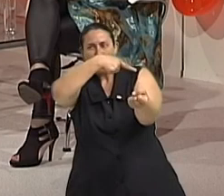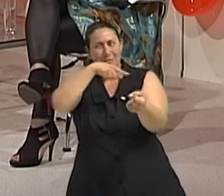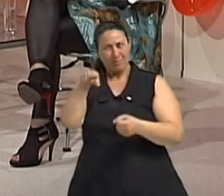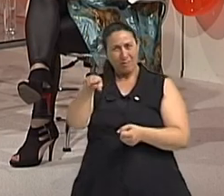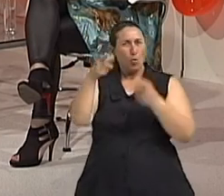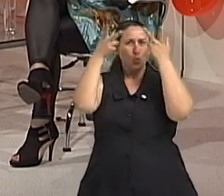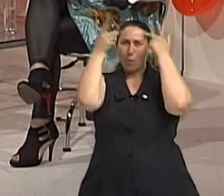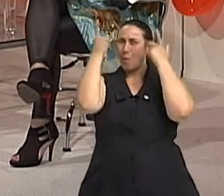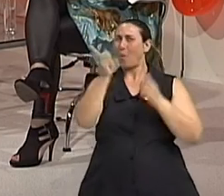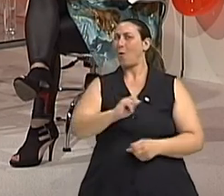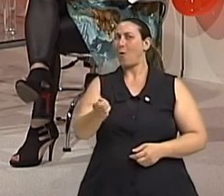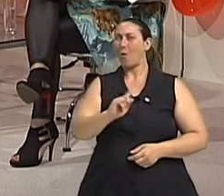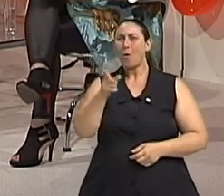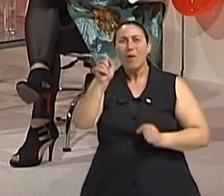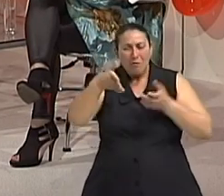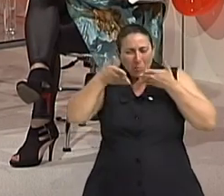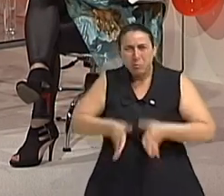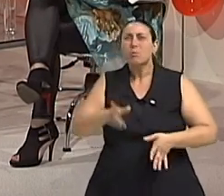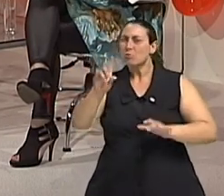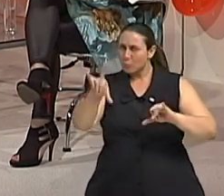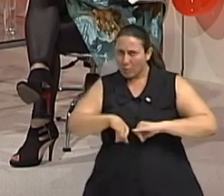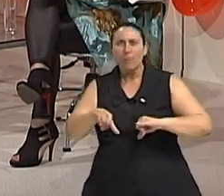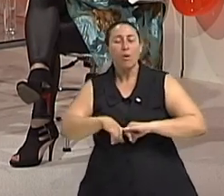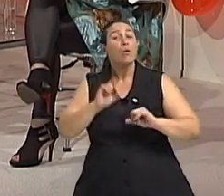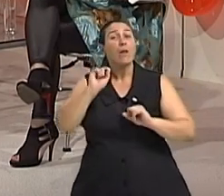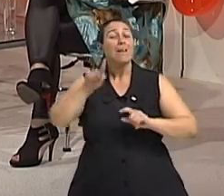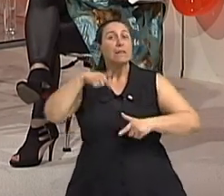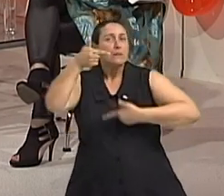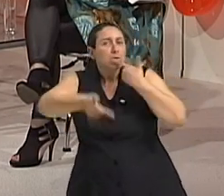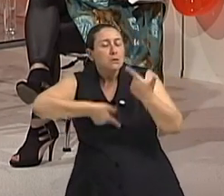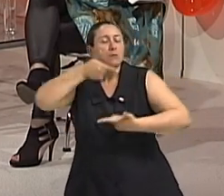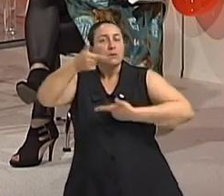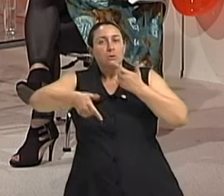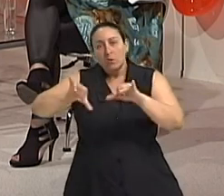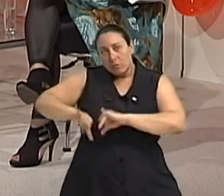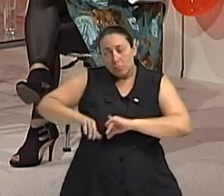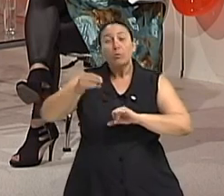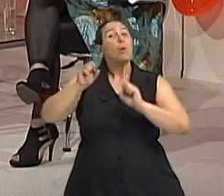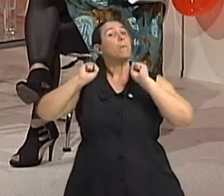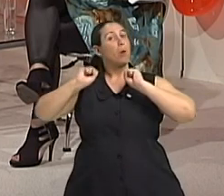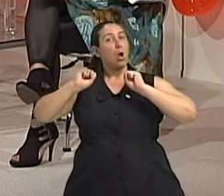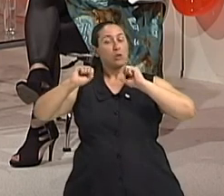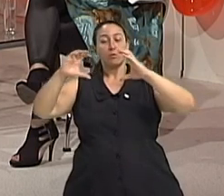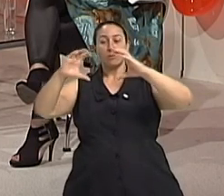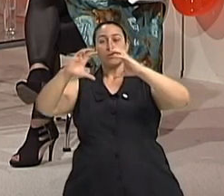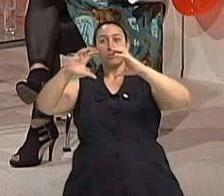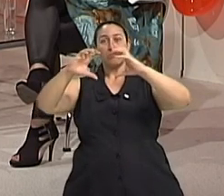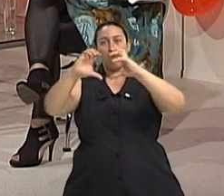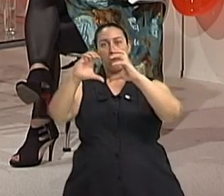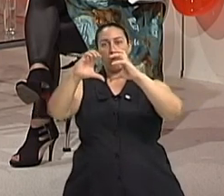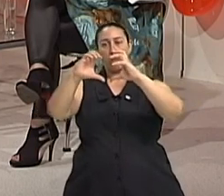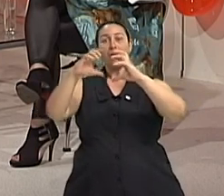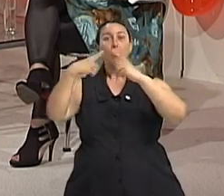isso não é normal. Isso não foi normal, Então, esse processo de trabalho de parto pode levar ao esgaçamento